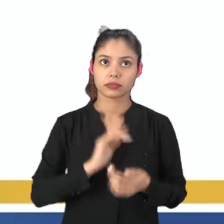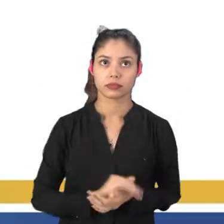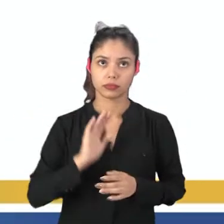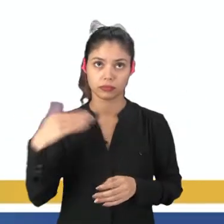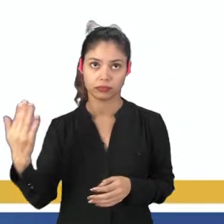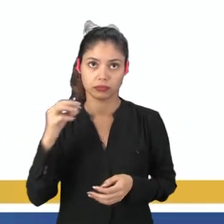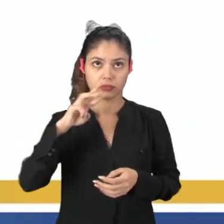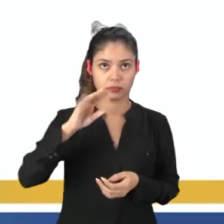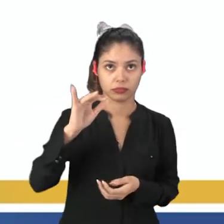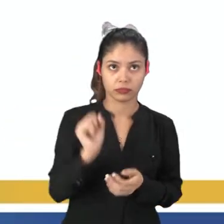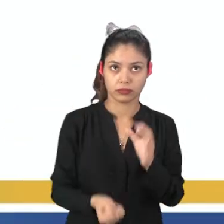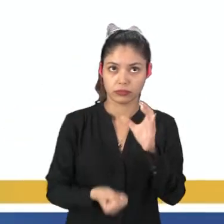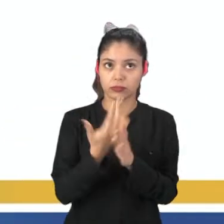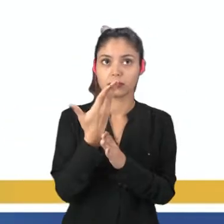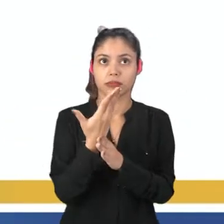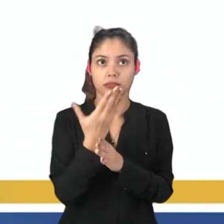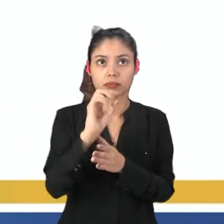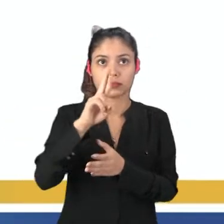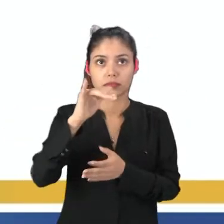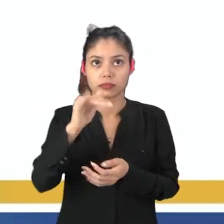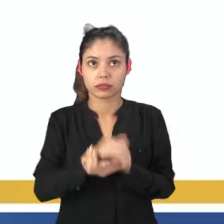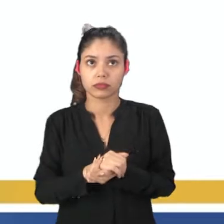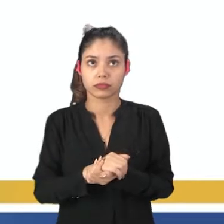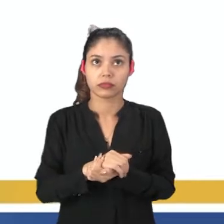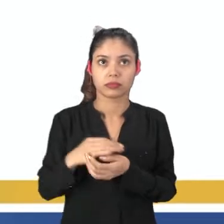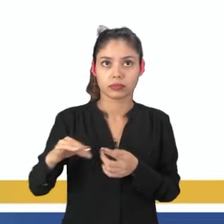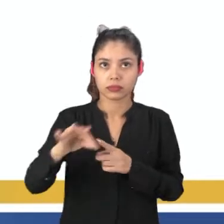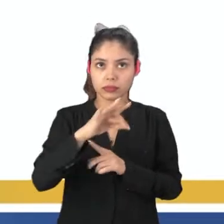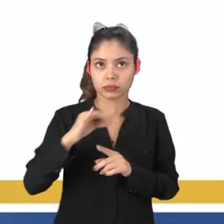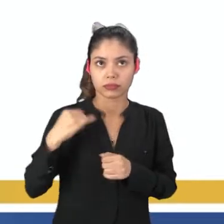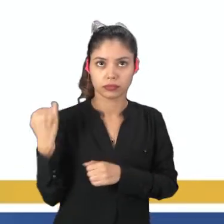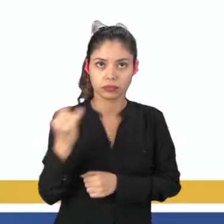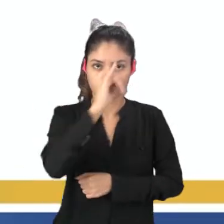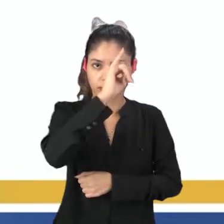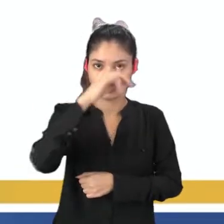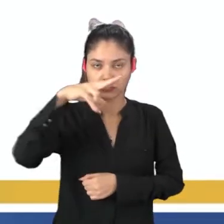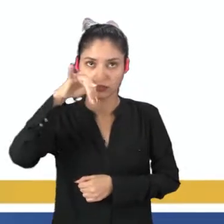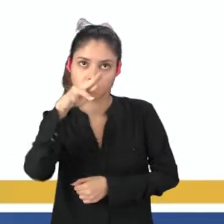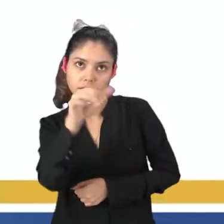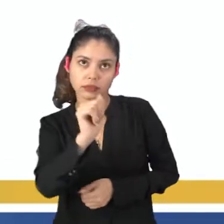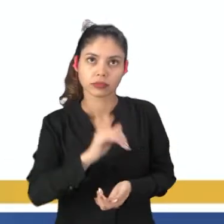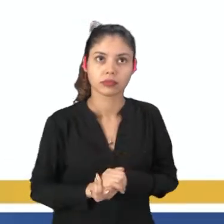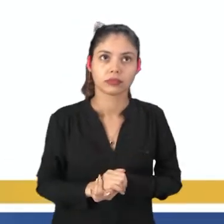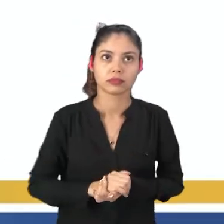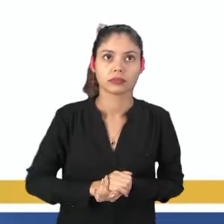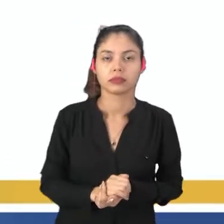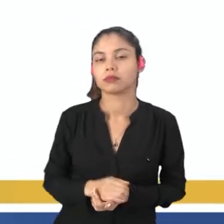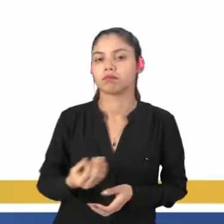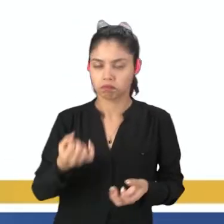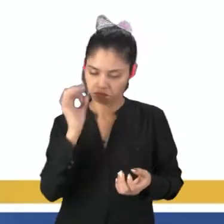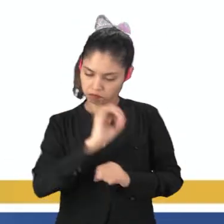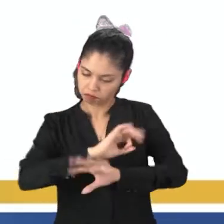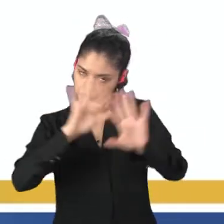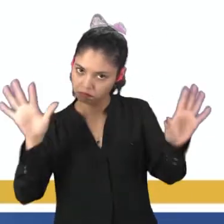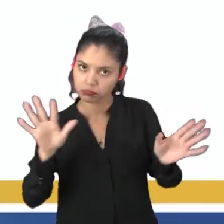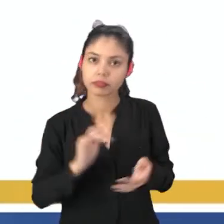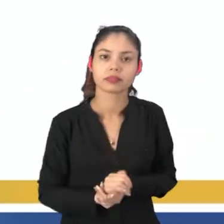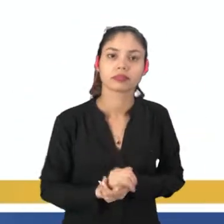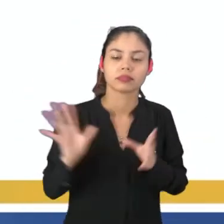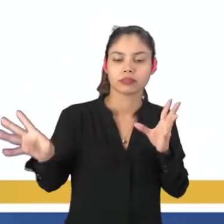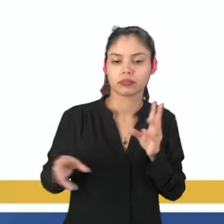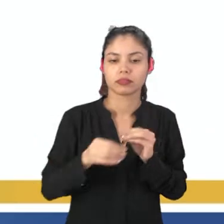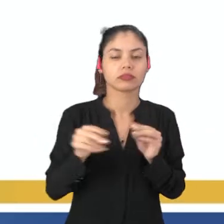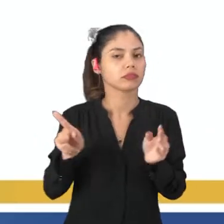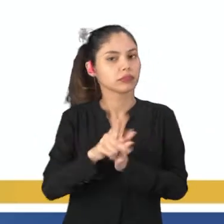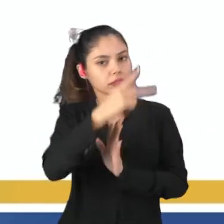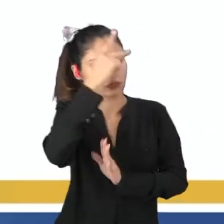Enquanto o maracatu-nação surge como o cortejo de uma corte imperial, e é claro que essa corte imperial vai ser composta por